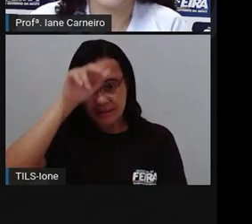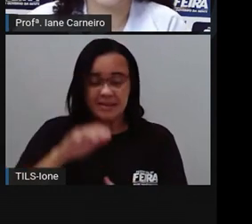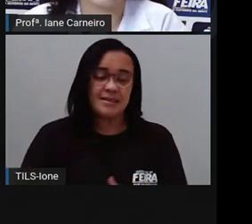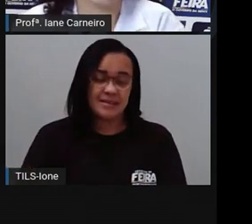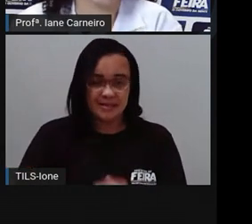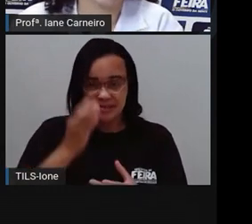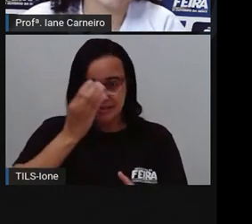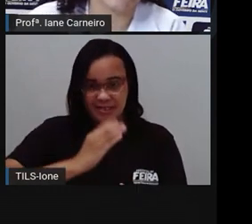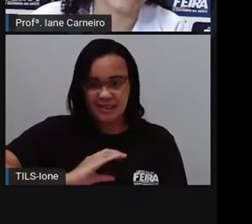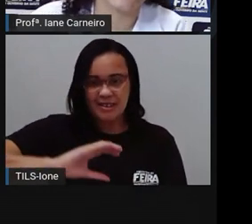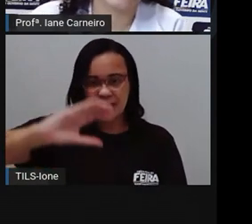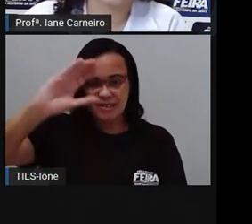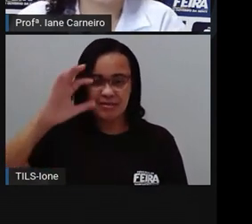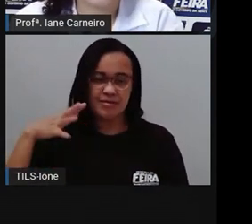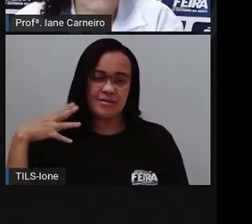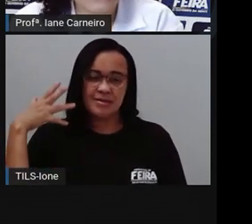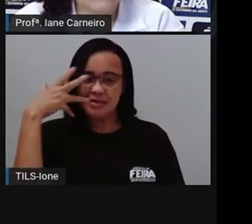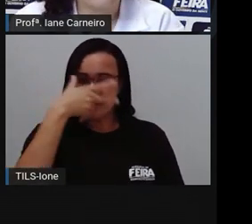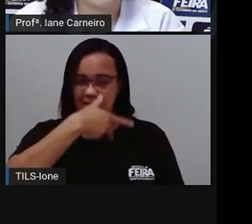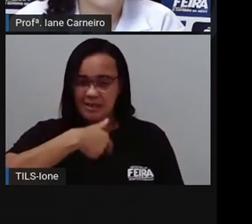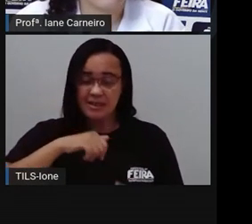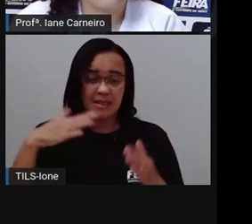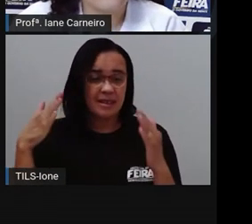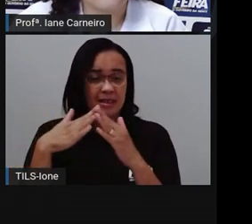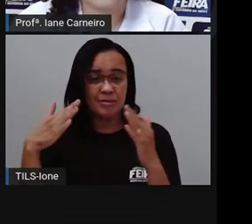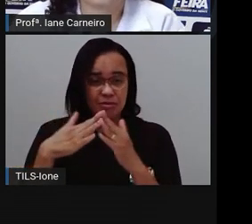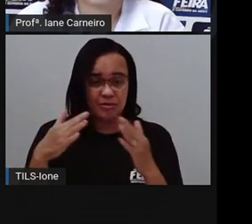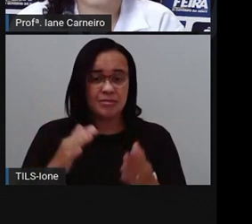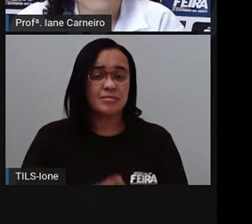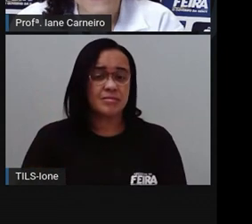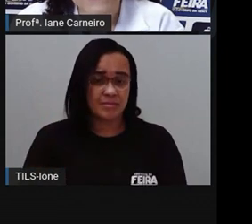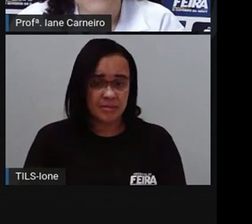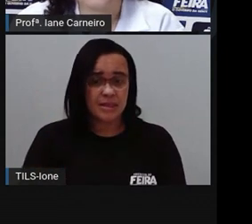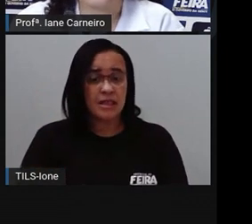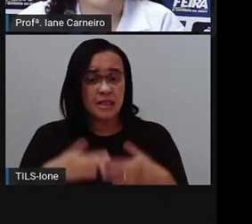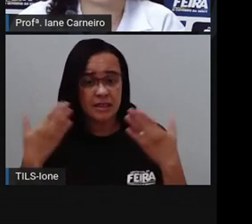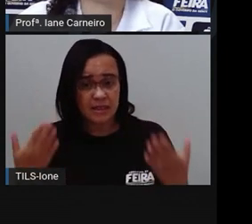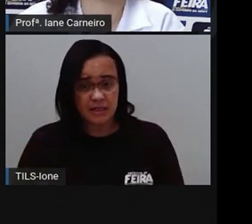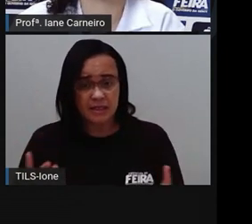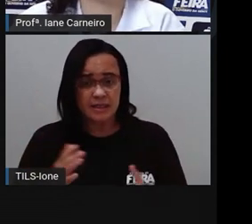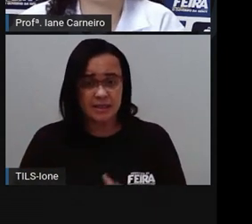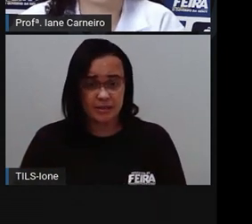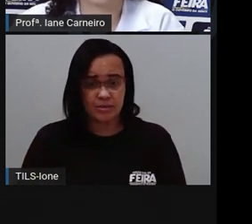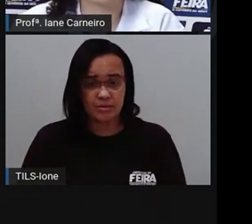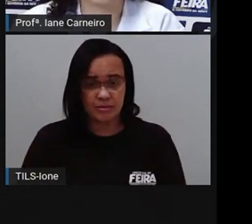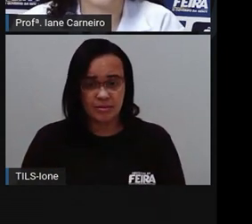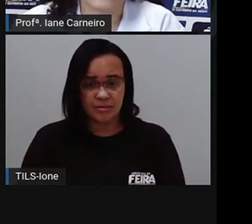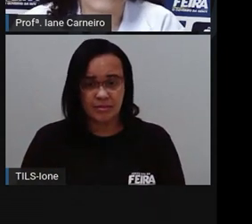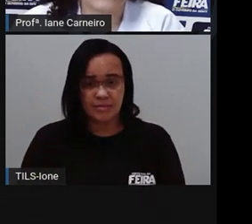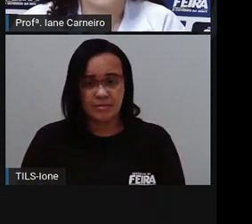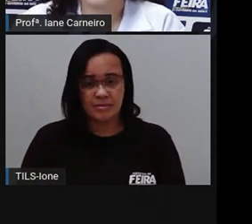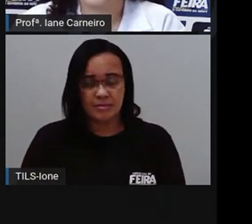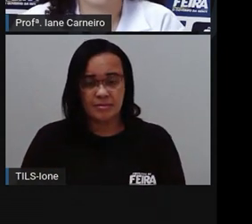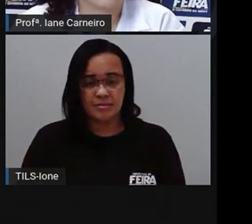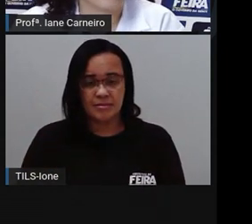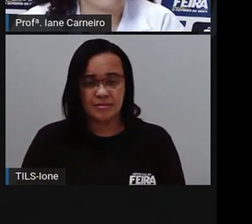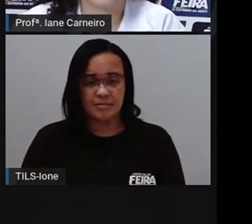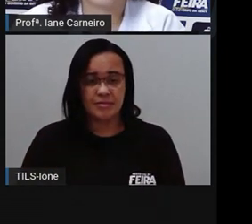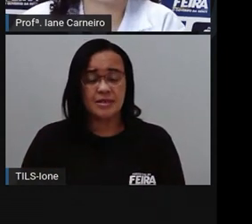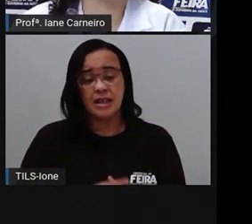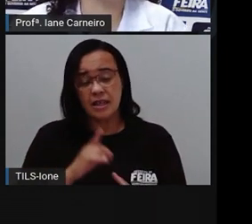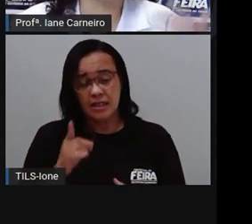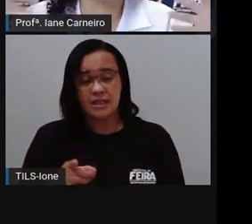falei em casa de gente. Então, ó, também é útil, né? Para trás, mais uma vez, esse poema, para vocês verem que as